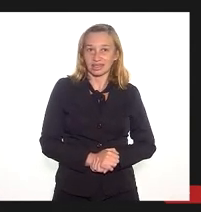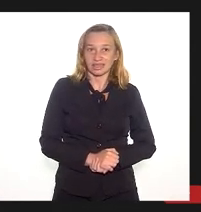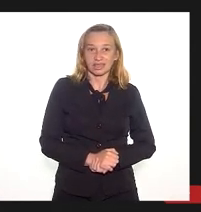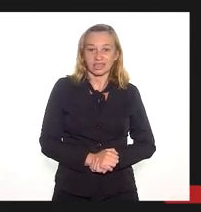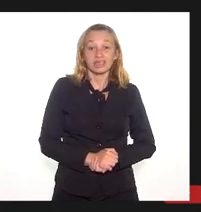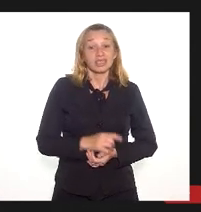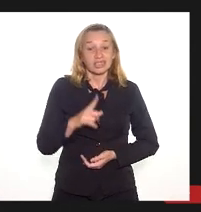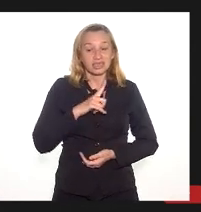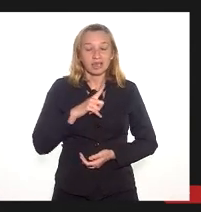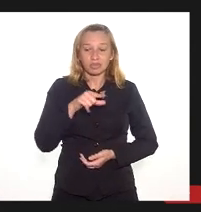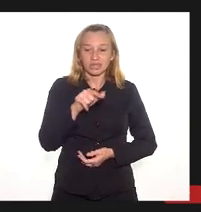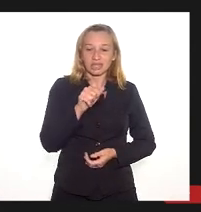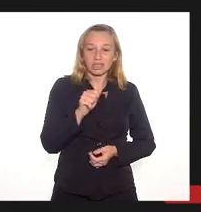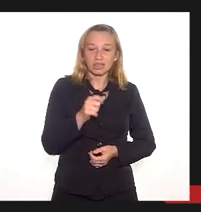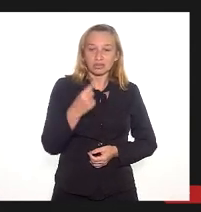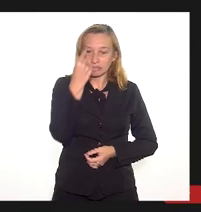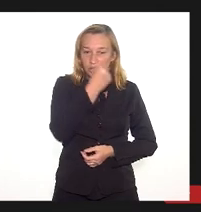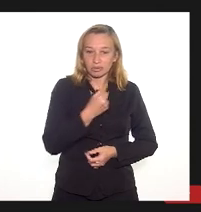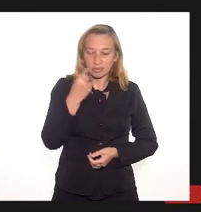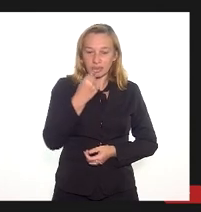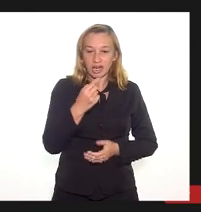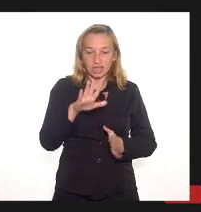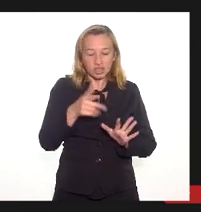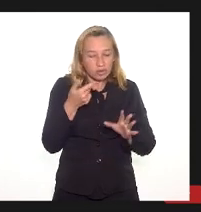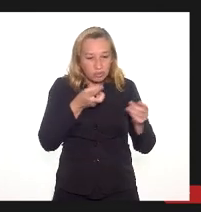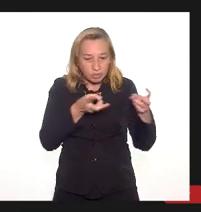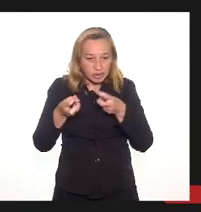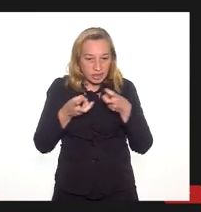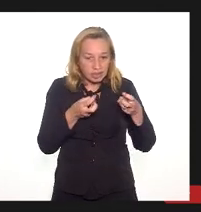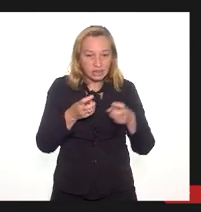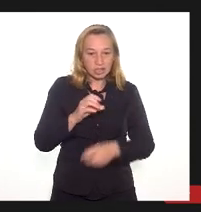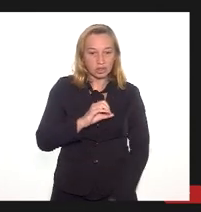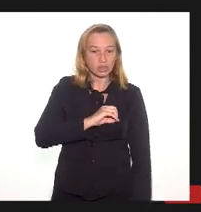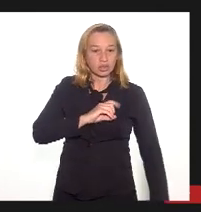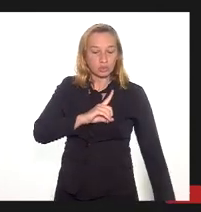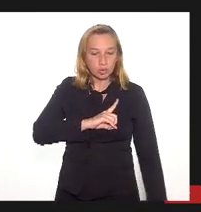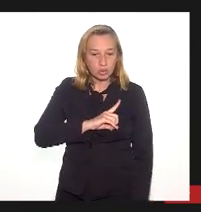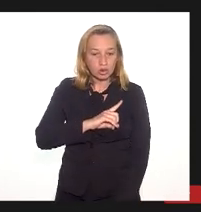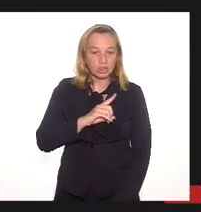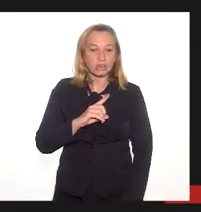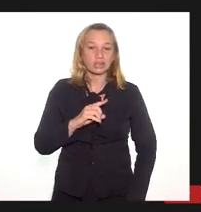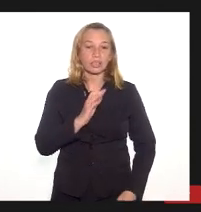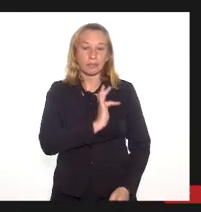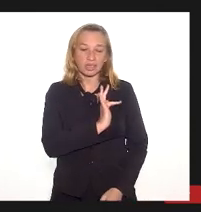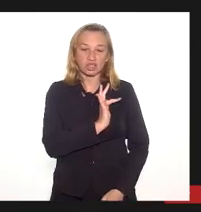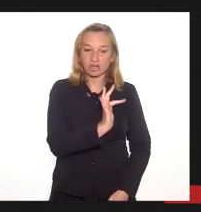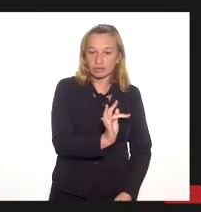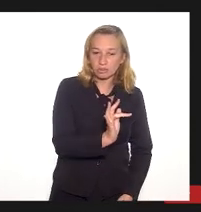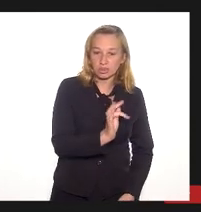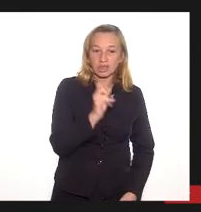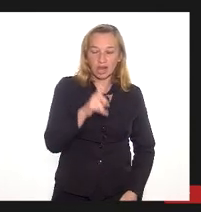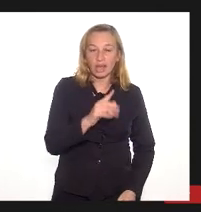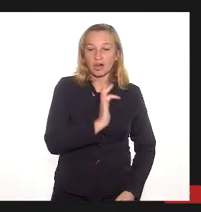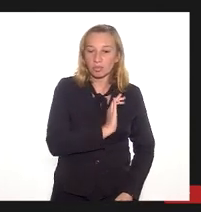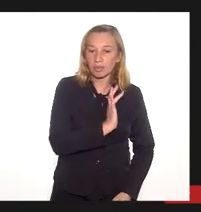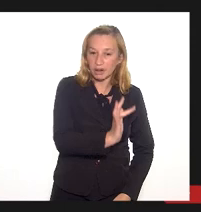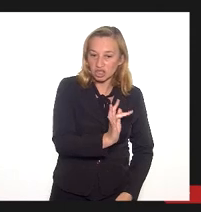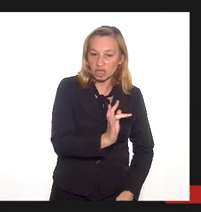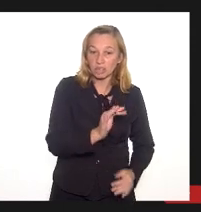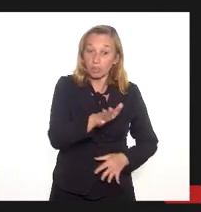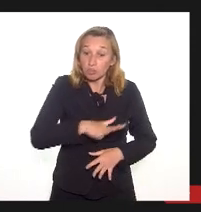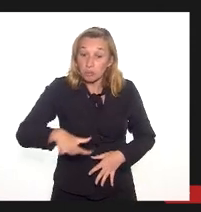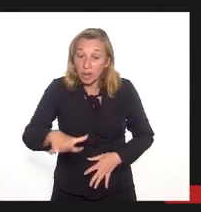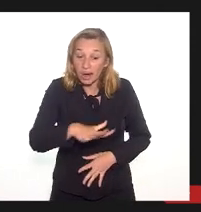Aqui nós temos uma imagem, que a gente vê que Duque de Caxias, a Baixada Fluminense, é uma baixada, uma área